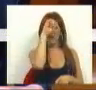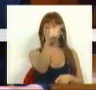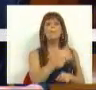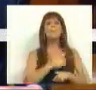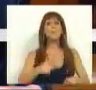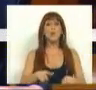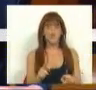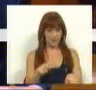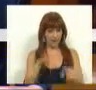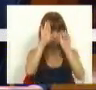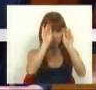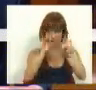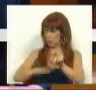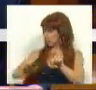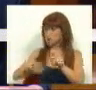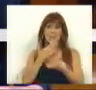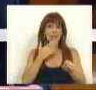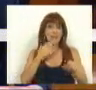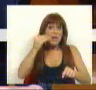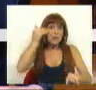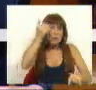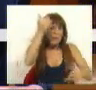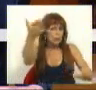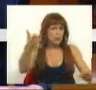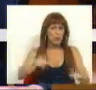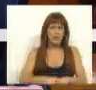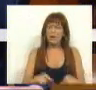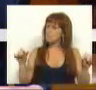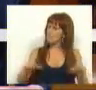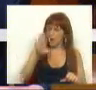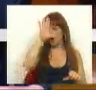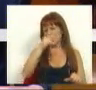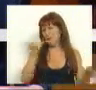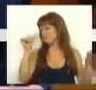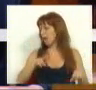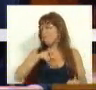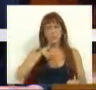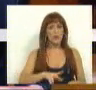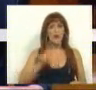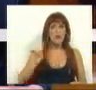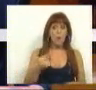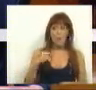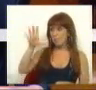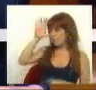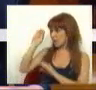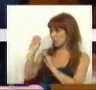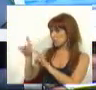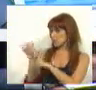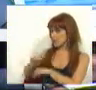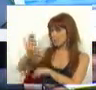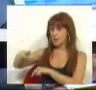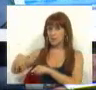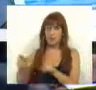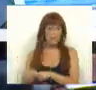Porque é da educação e da ciência que depende do nosso futuro. E mal vai o Governo, mal vai o país, quando o Ministério da Educação e da